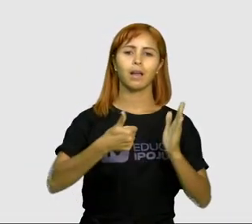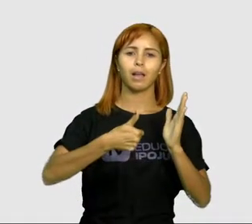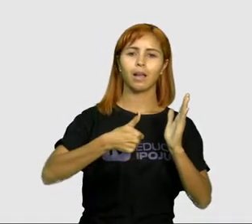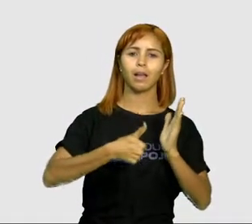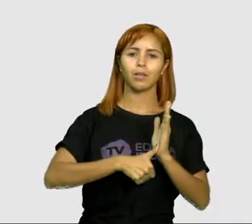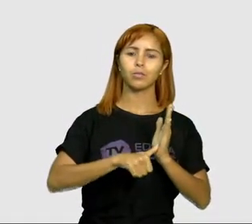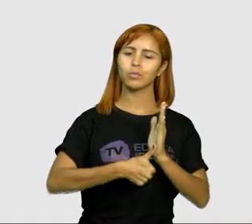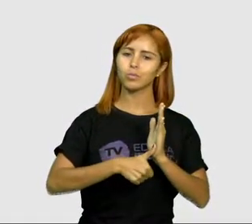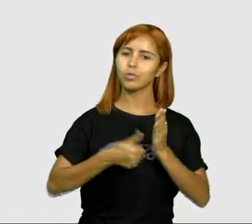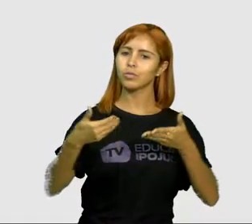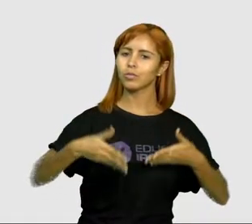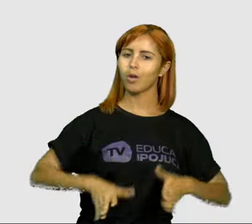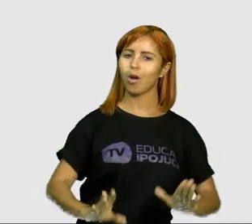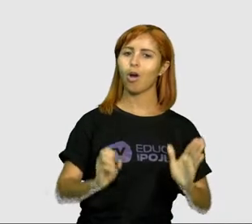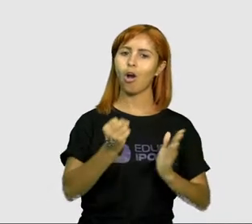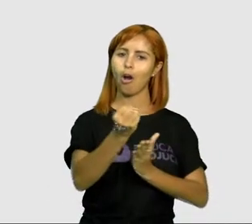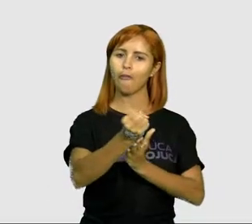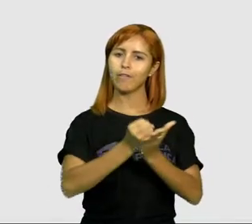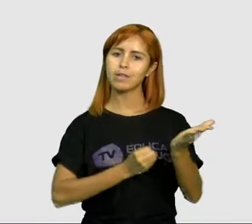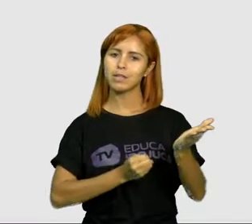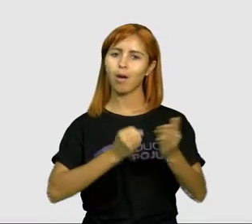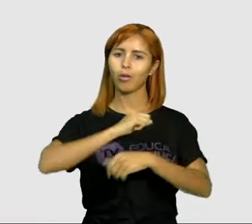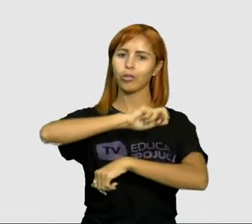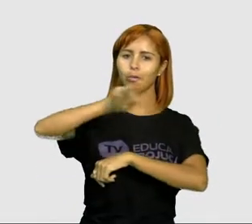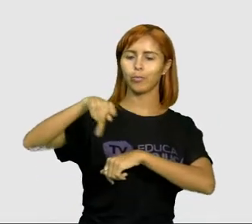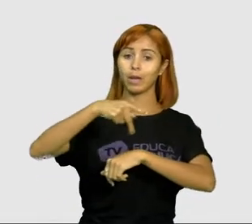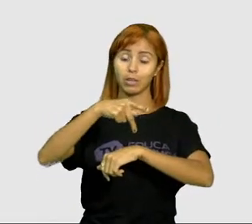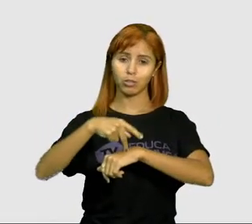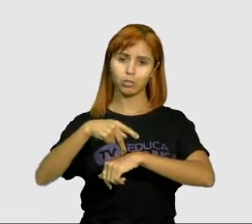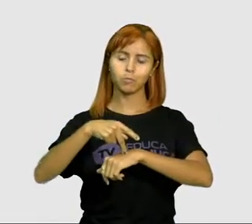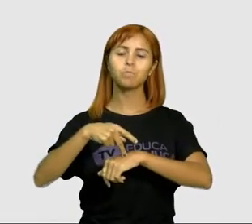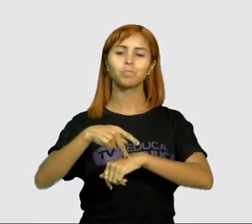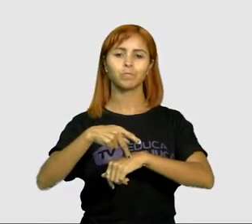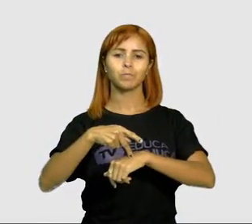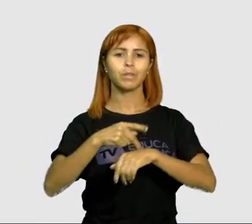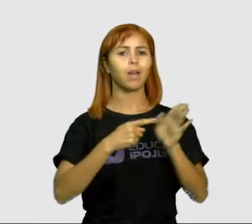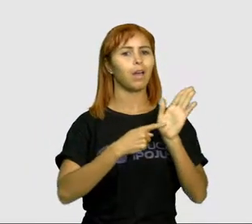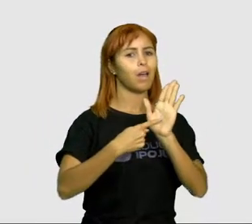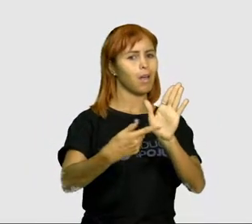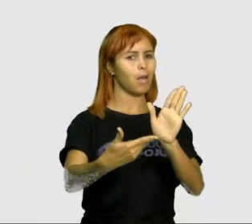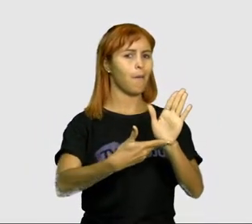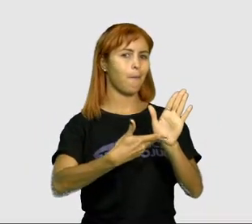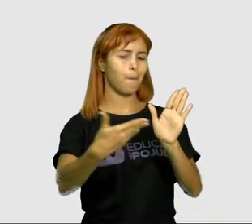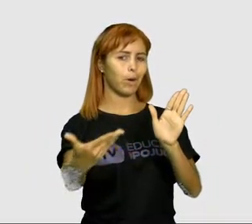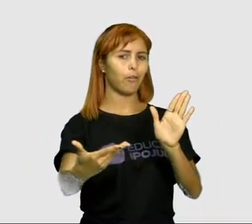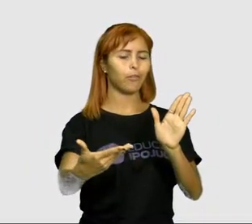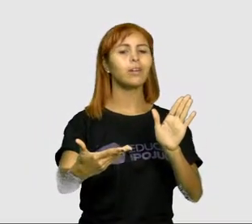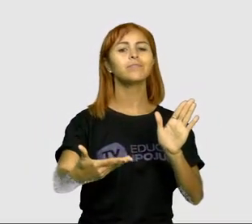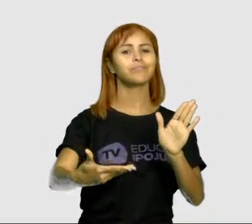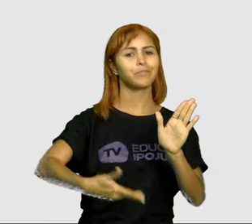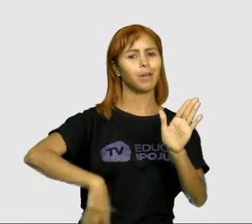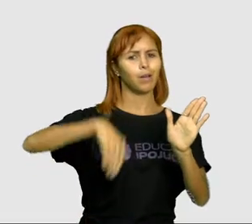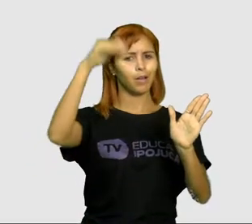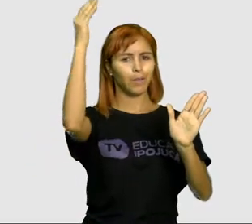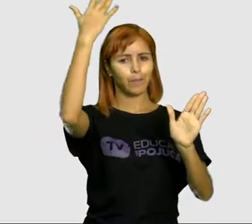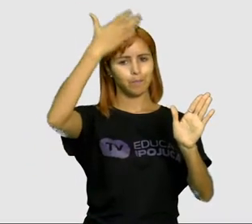Nascimento é um documento oficial de um país que comprova a cidadania de uma pessoa.